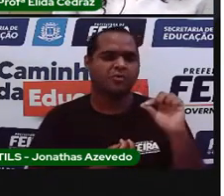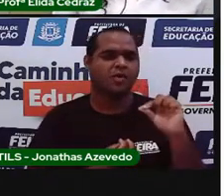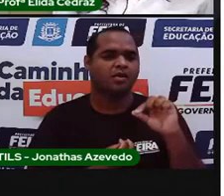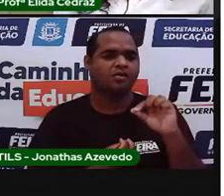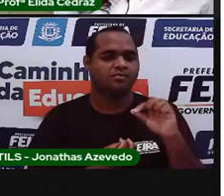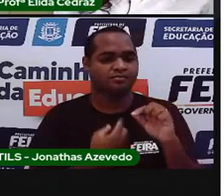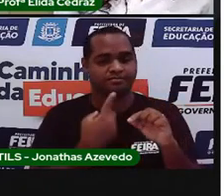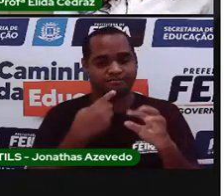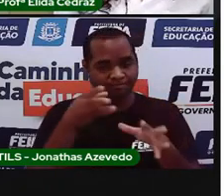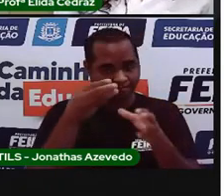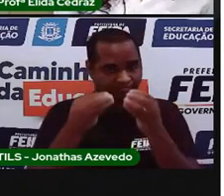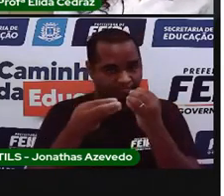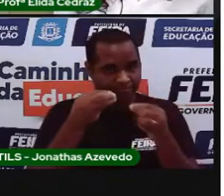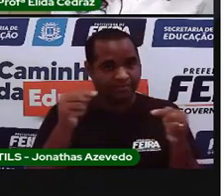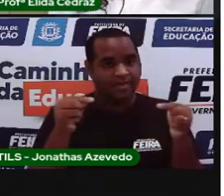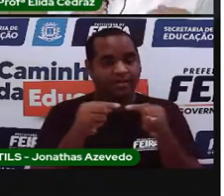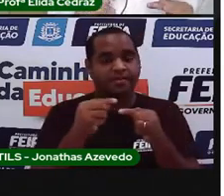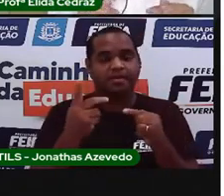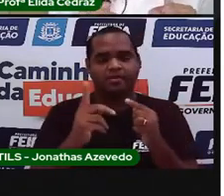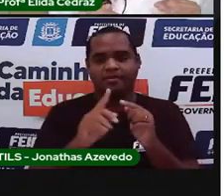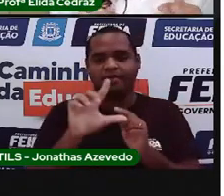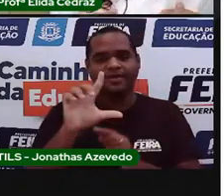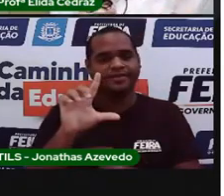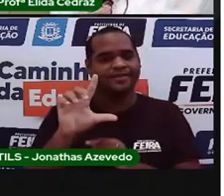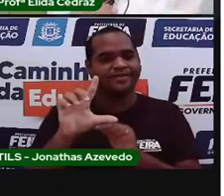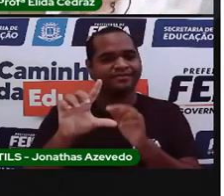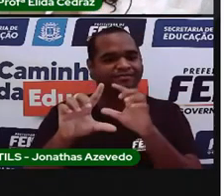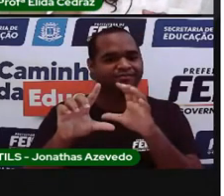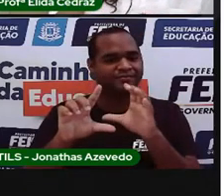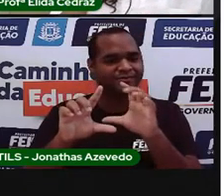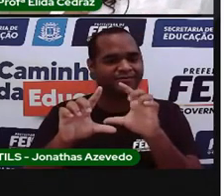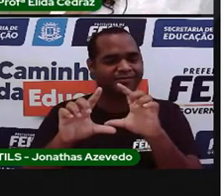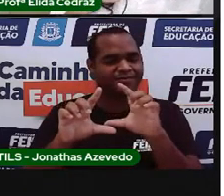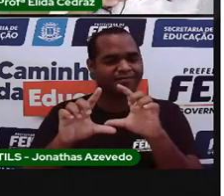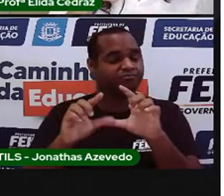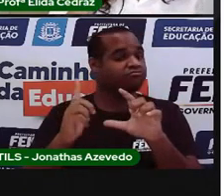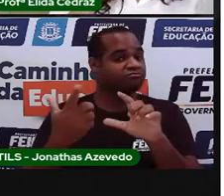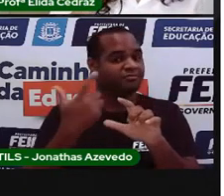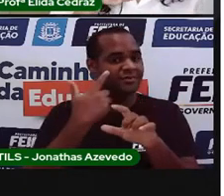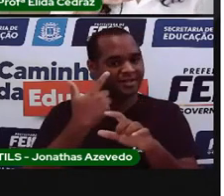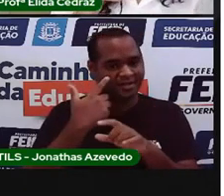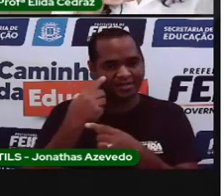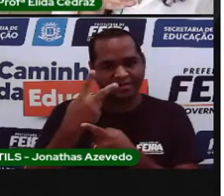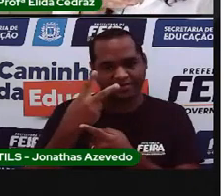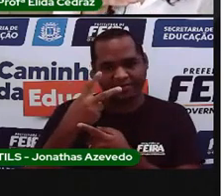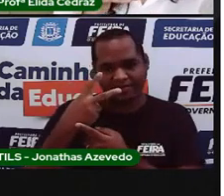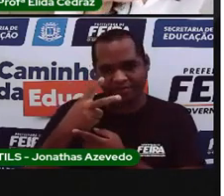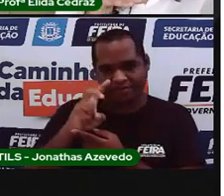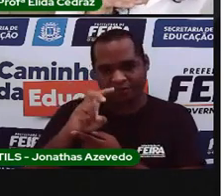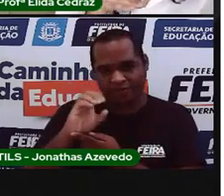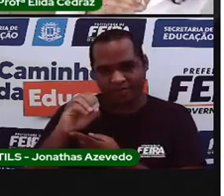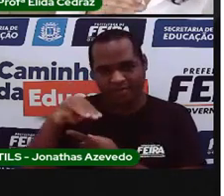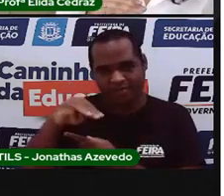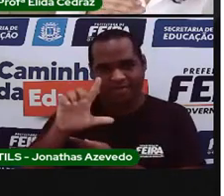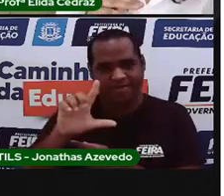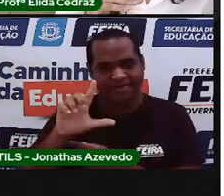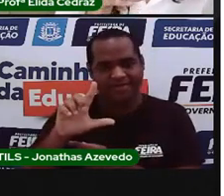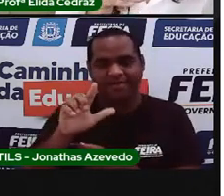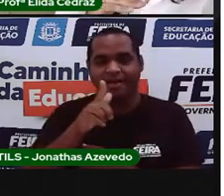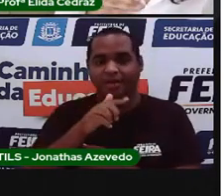registrados em litros. A Pró trouxe uma garrafinha de 250 ml